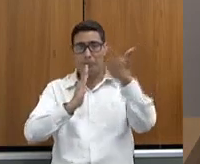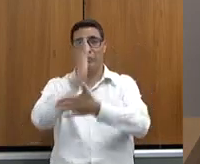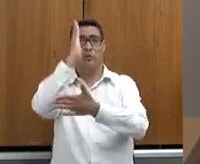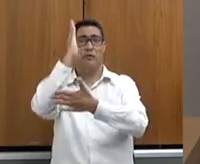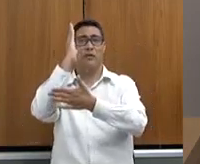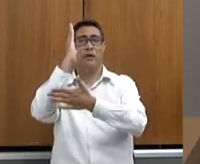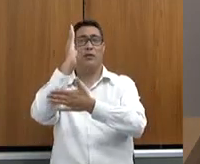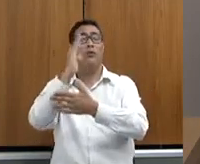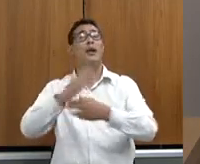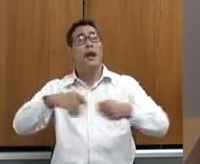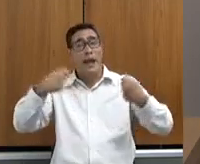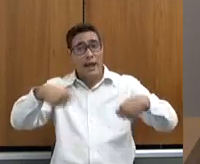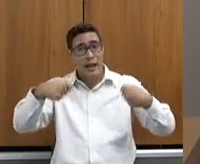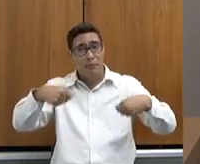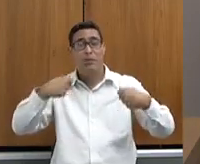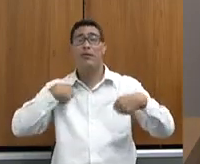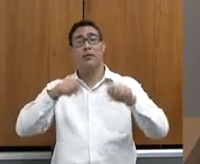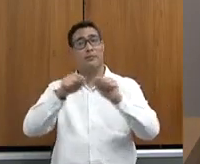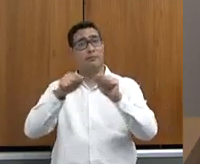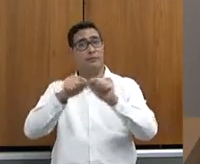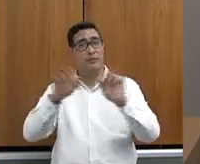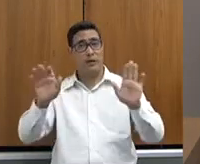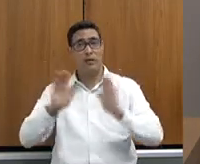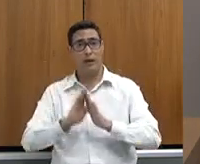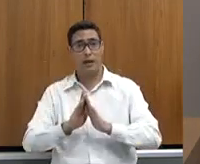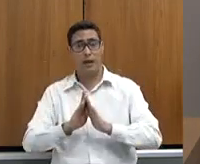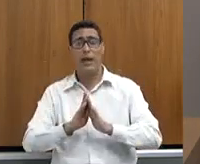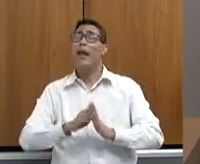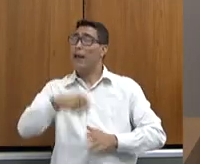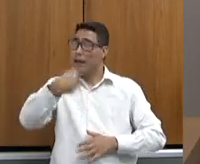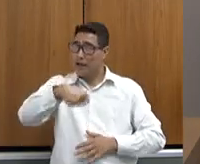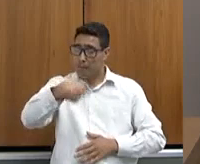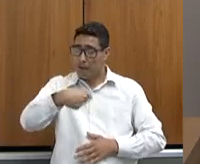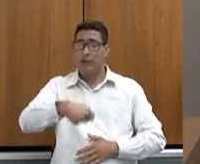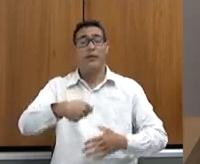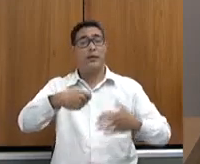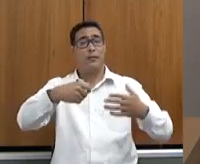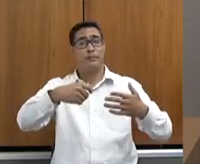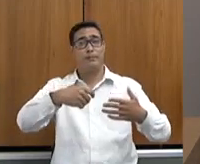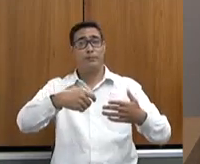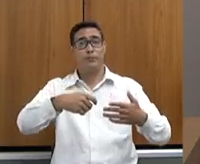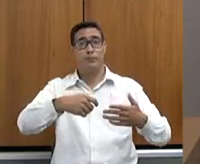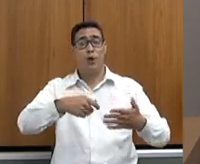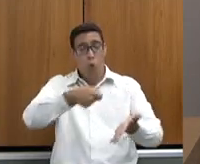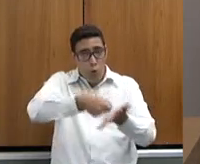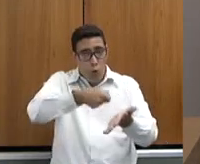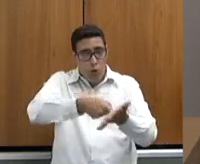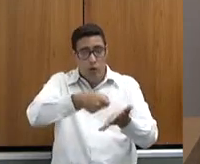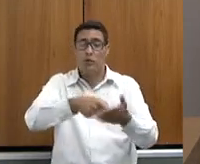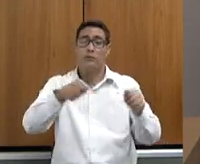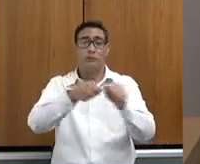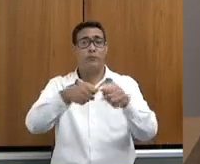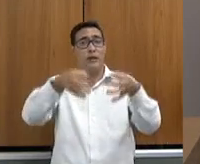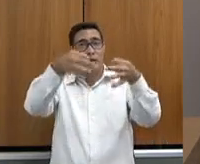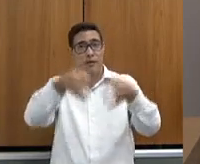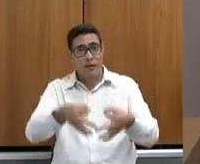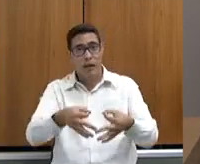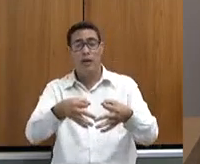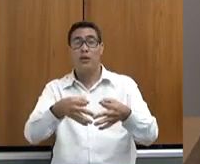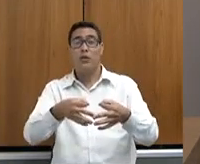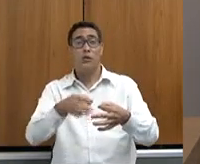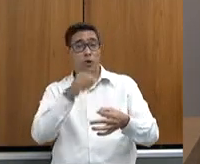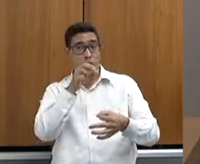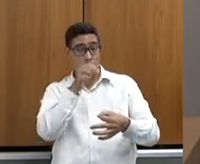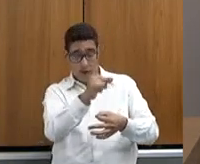cumprir. Sejam eles fiscais, eles têm que cumprir, porque, senão, eles estariam, de certa maneira, prevaricando e não